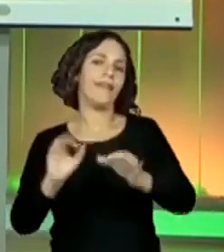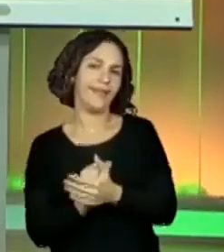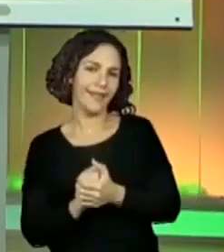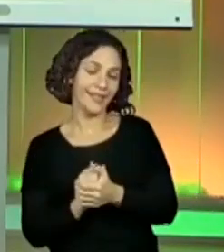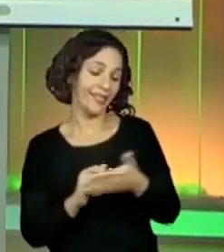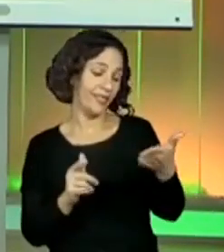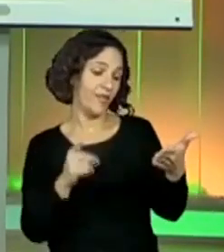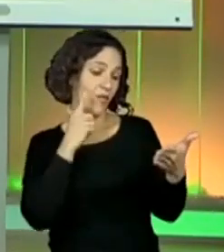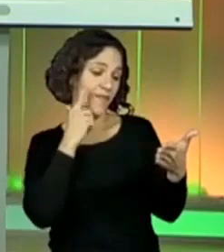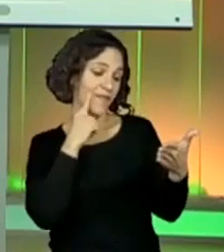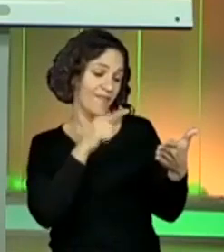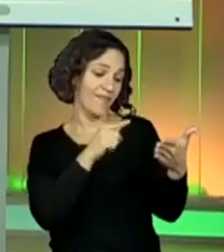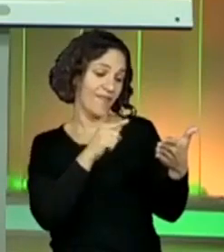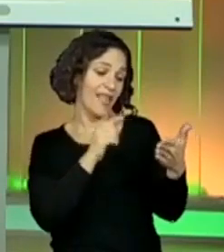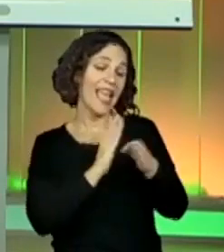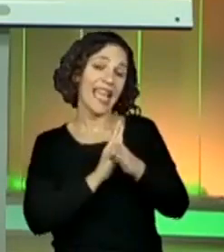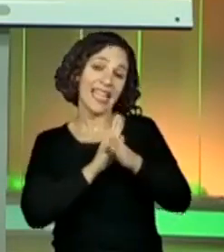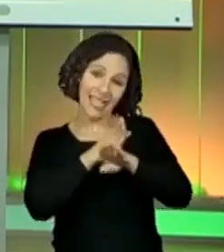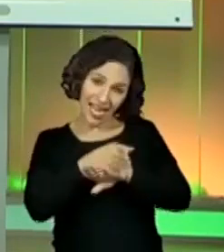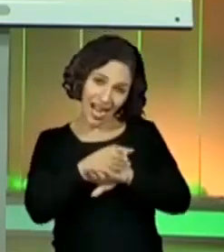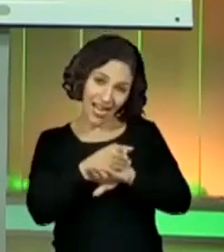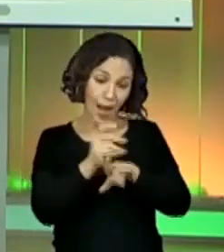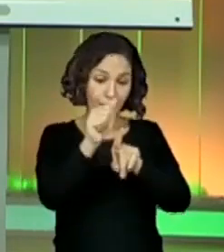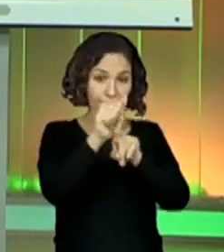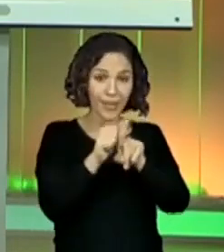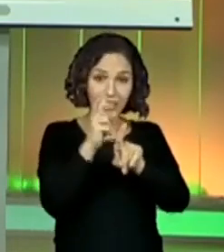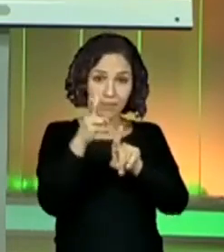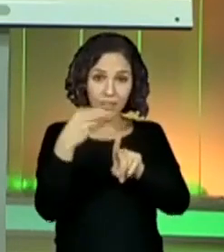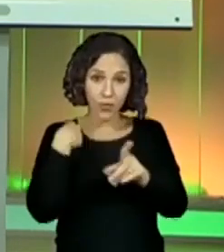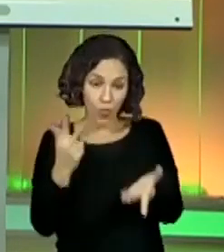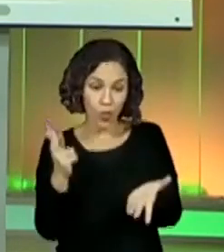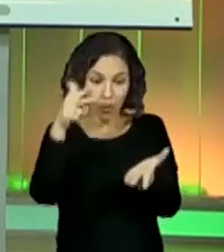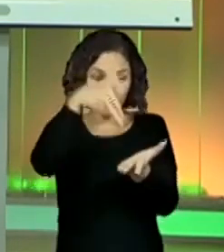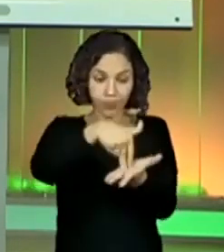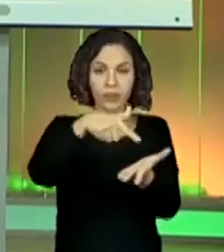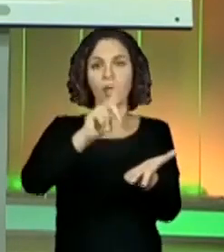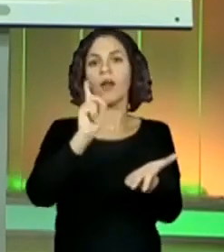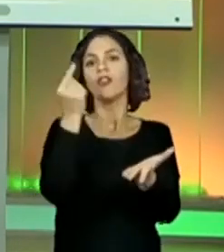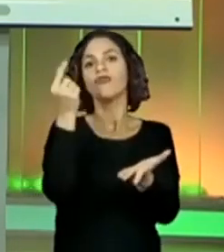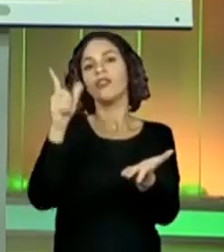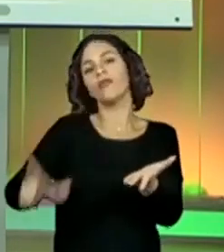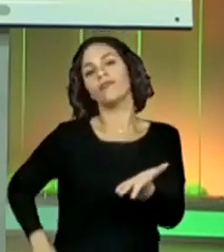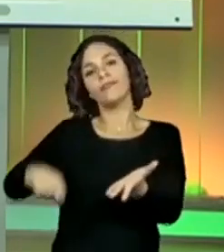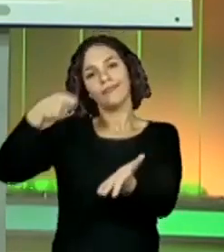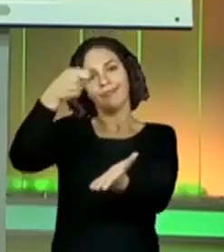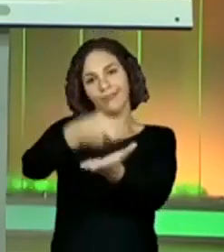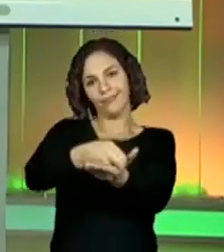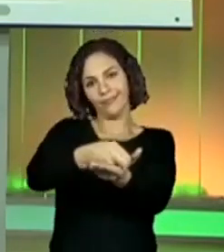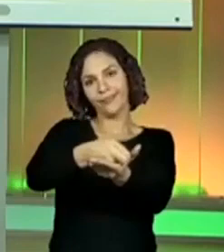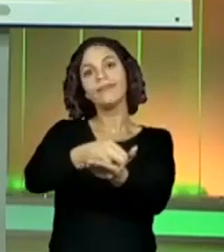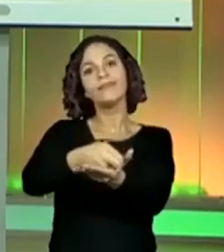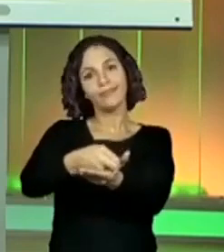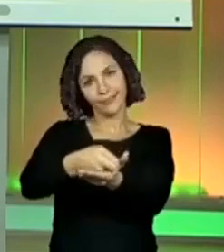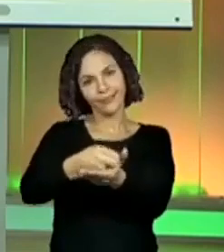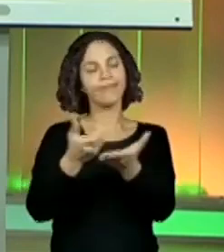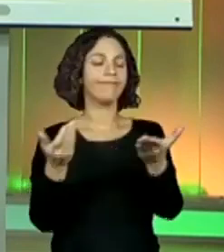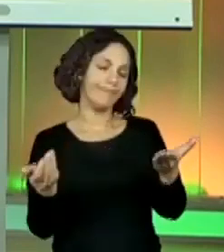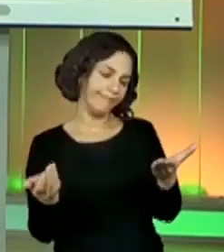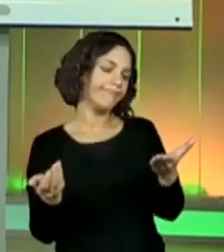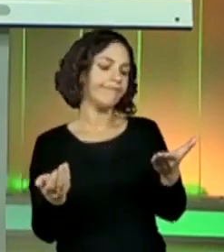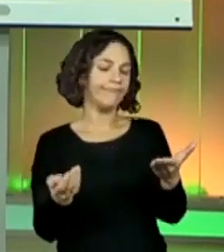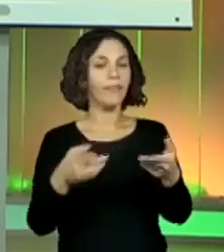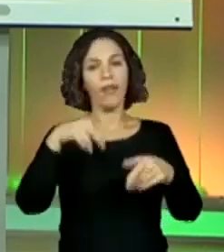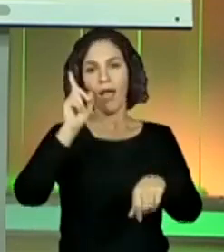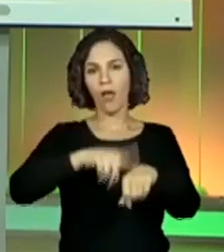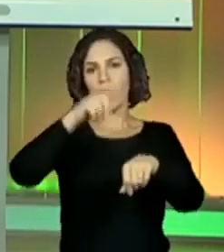entrada tem que pagar no mês que comprou. Muito bem, viu, Ellen? Parabéns, é isso mesmo. E o Juan também falou a mesma coisa, disse que sim, paga 100